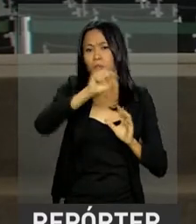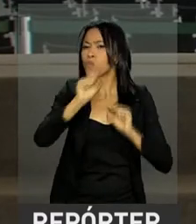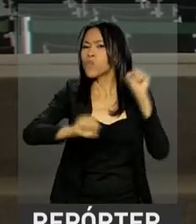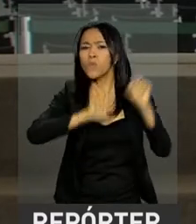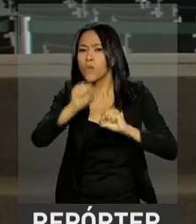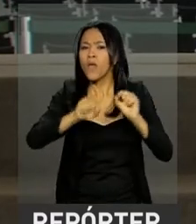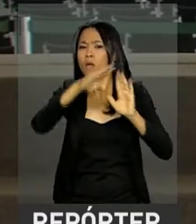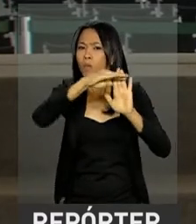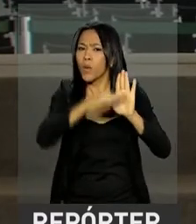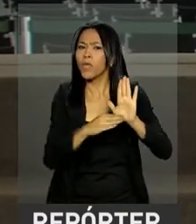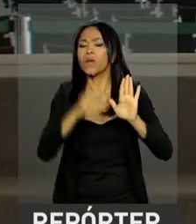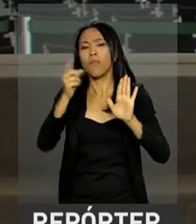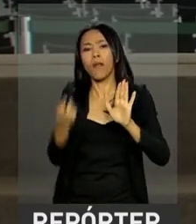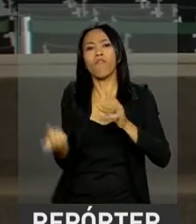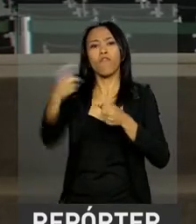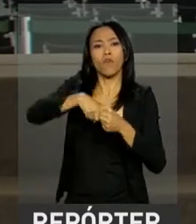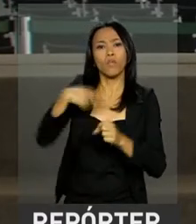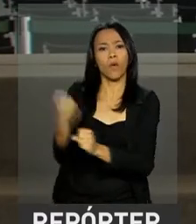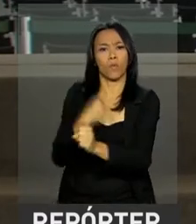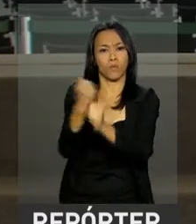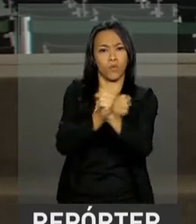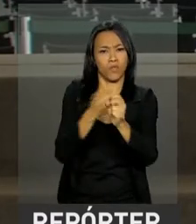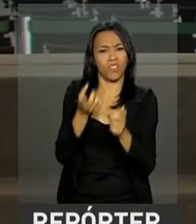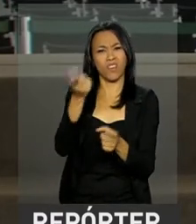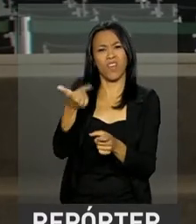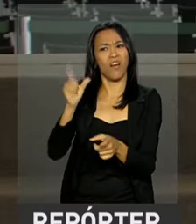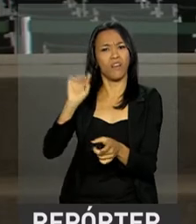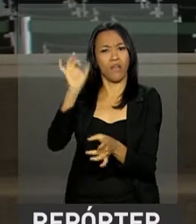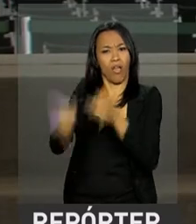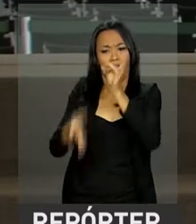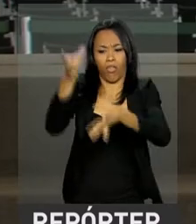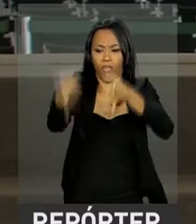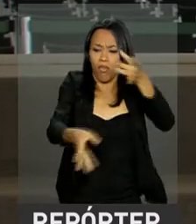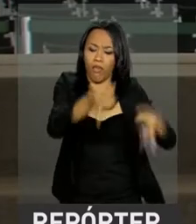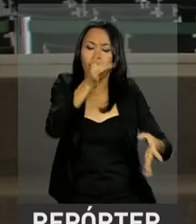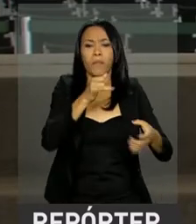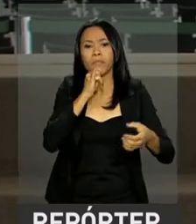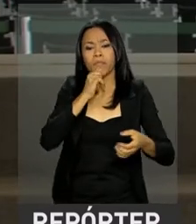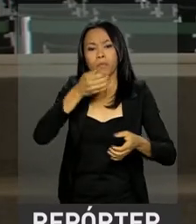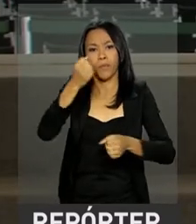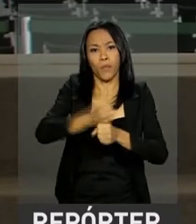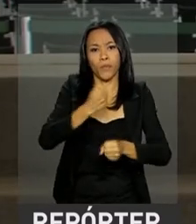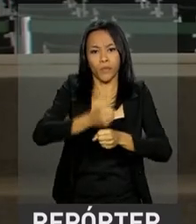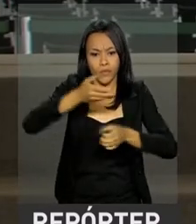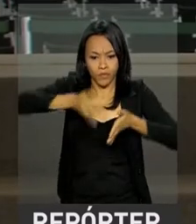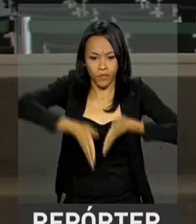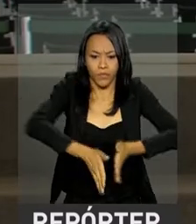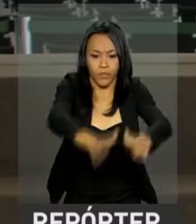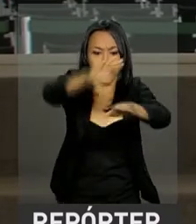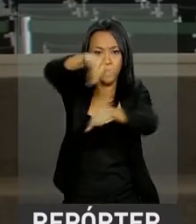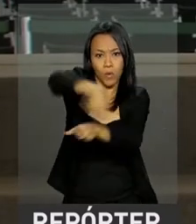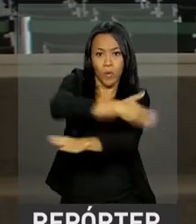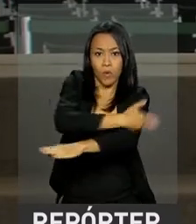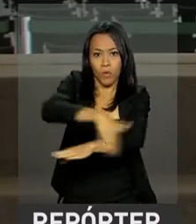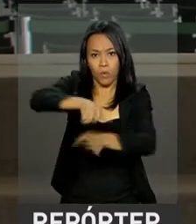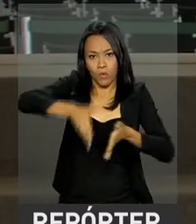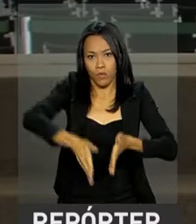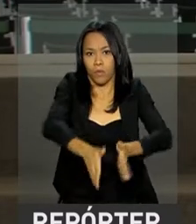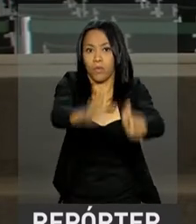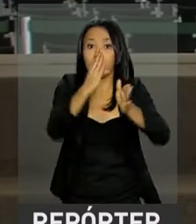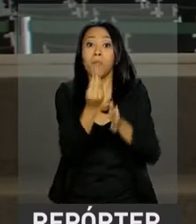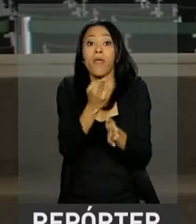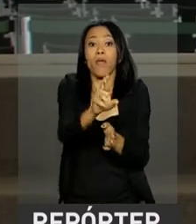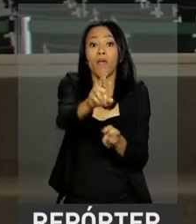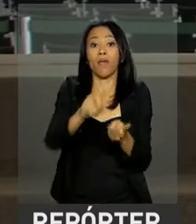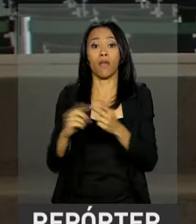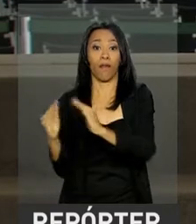retomar obras paradas, o que inclui as de infraestrutura, como rodovias, e também a construção de moradias,